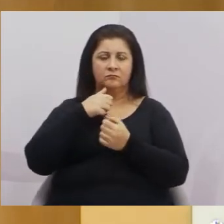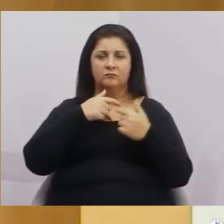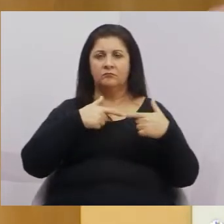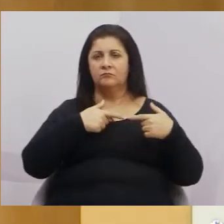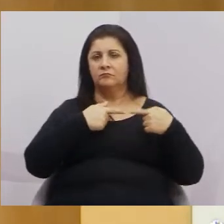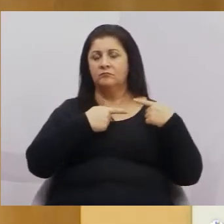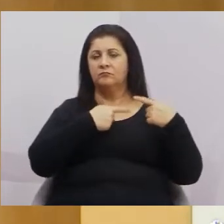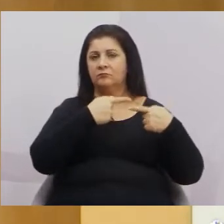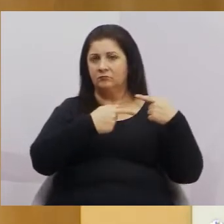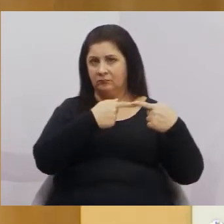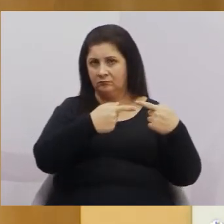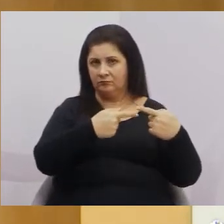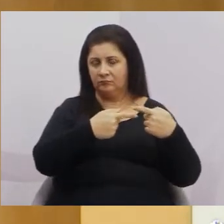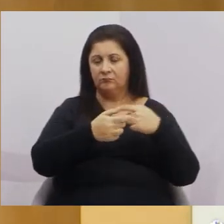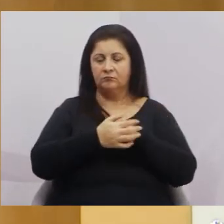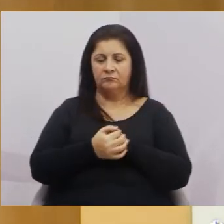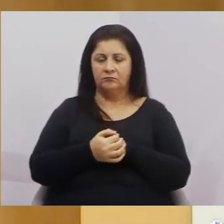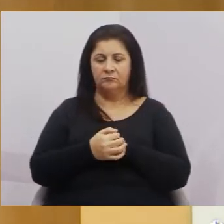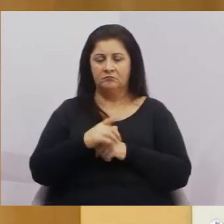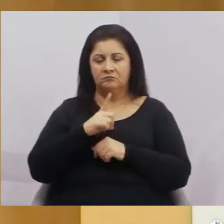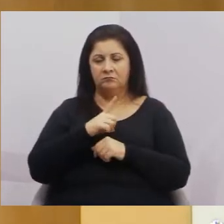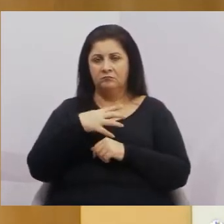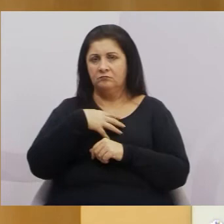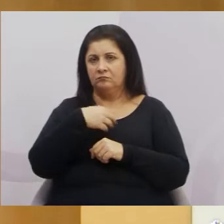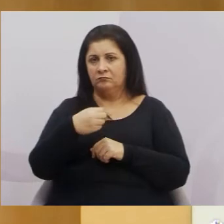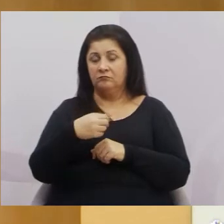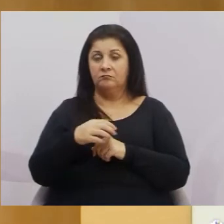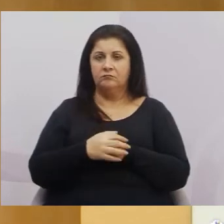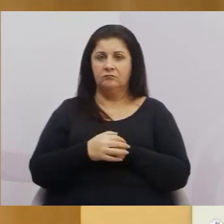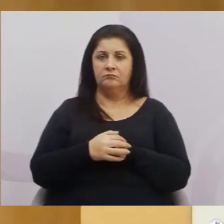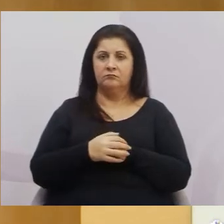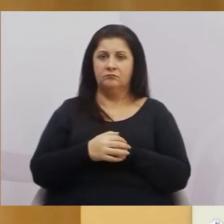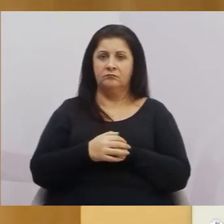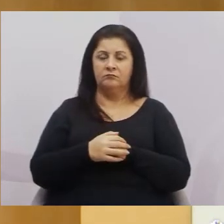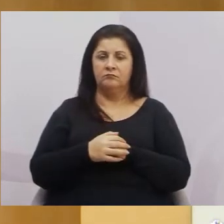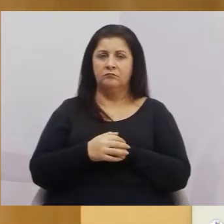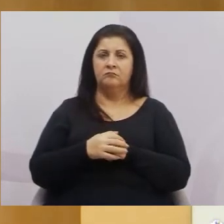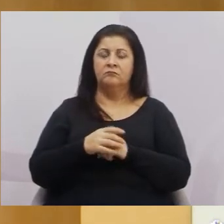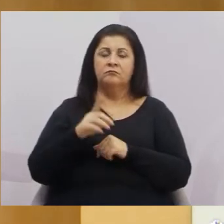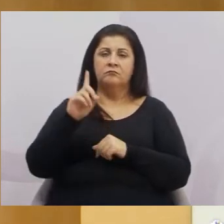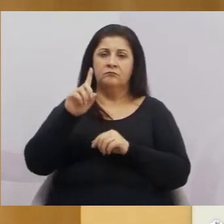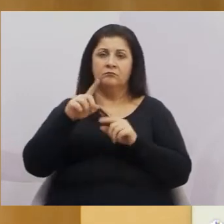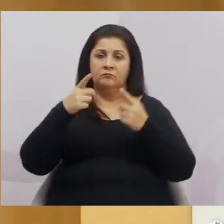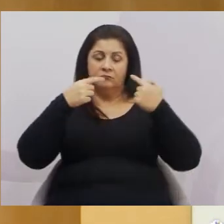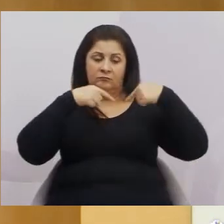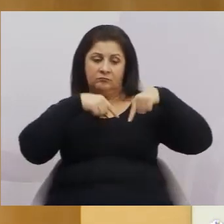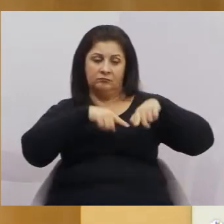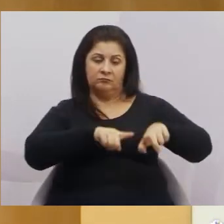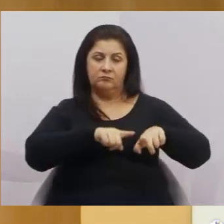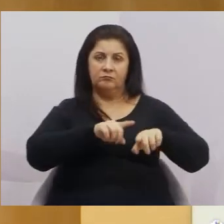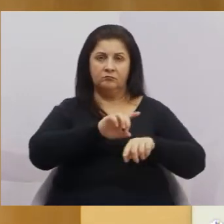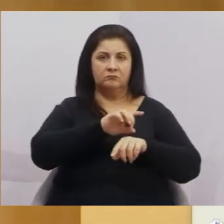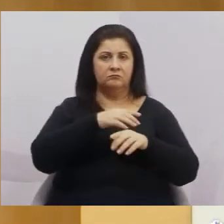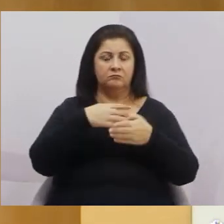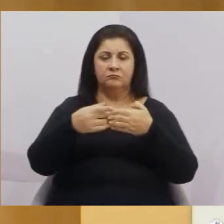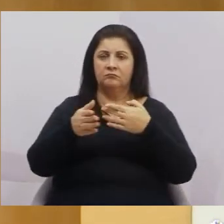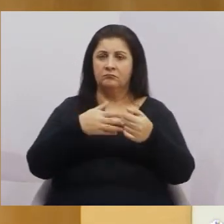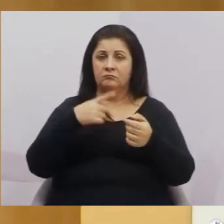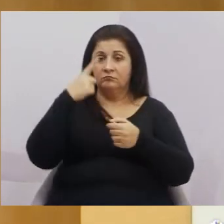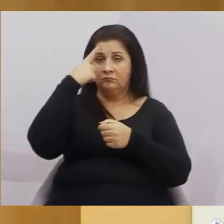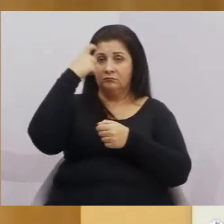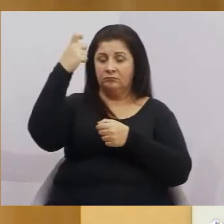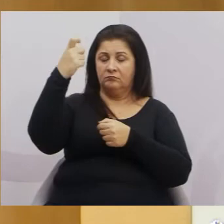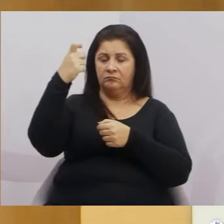e ter filhos. E nós somos contra toda e qualquer ideia que venha tentar